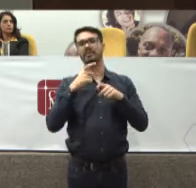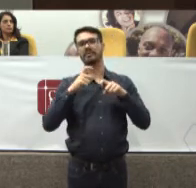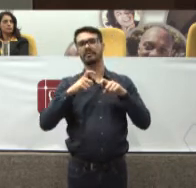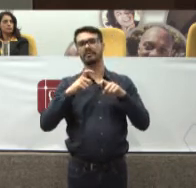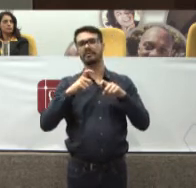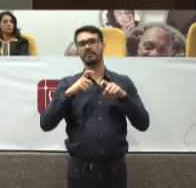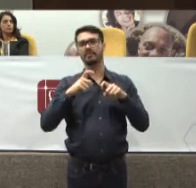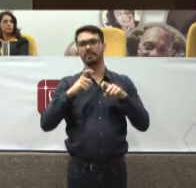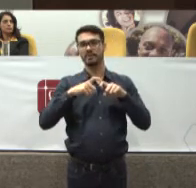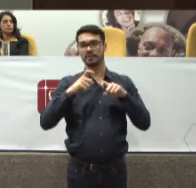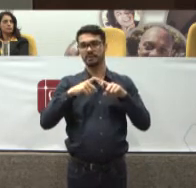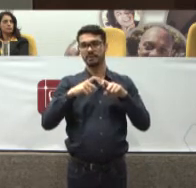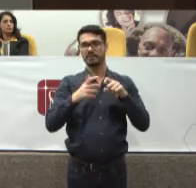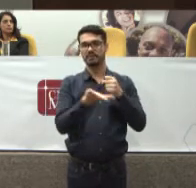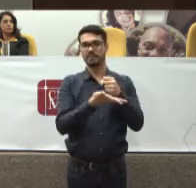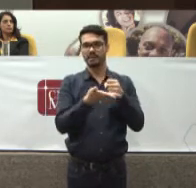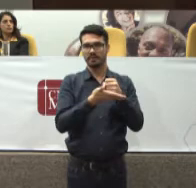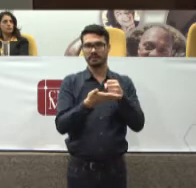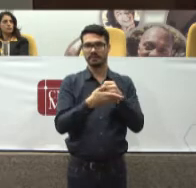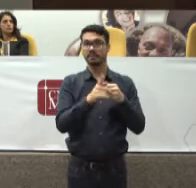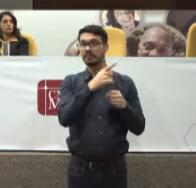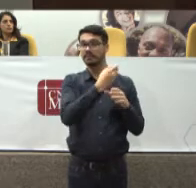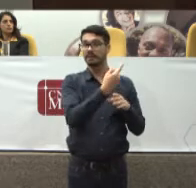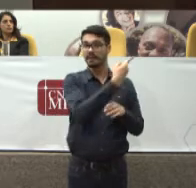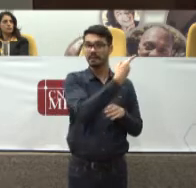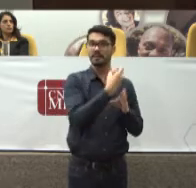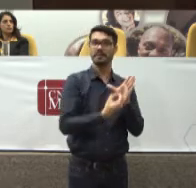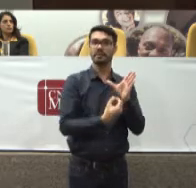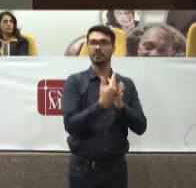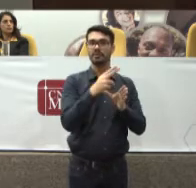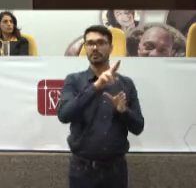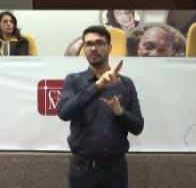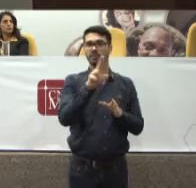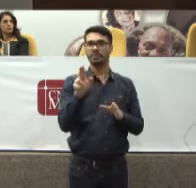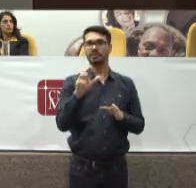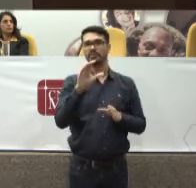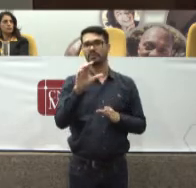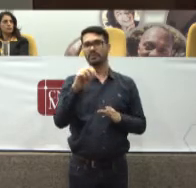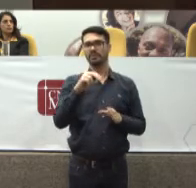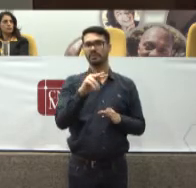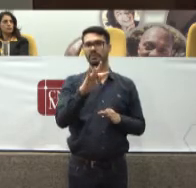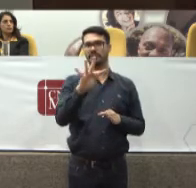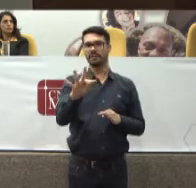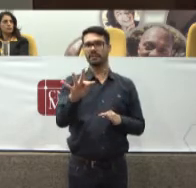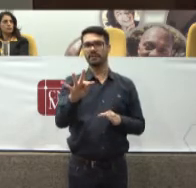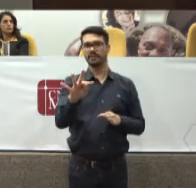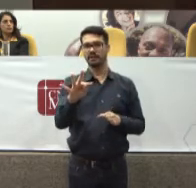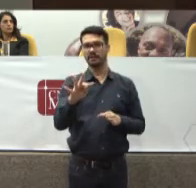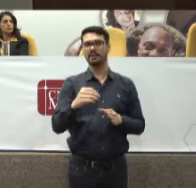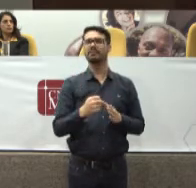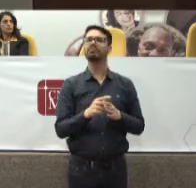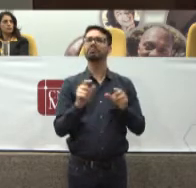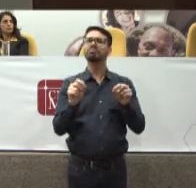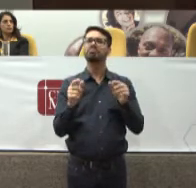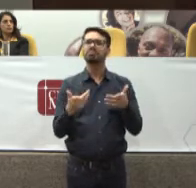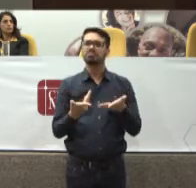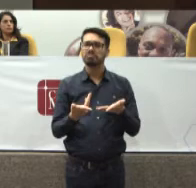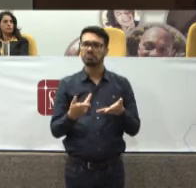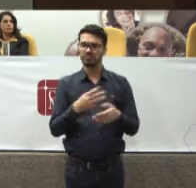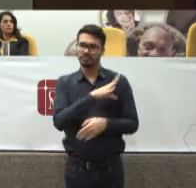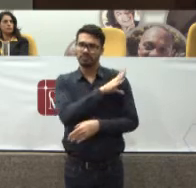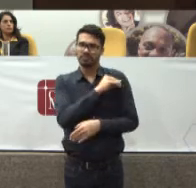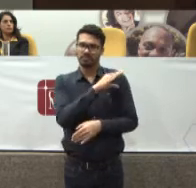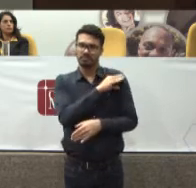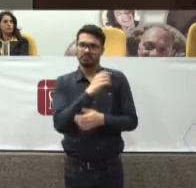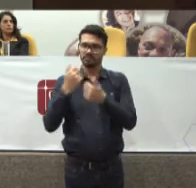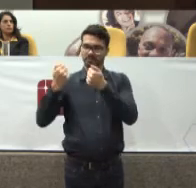lei Criou Um órgão Chamado Conitec Que é o responsável Para dizer Para o